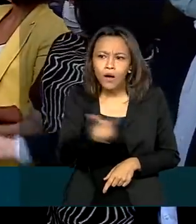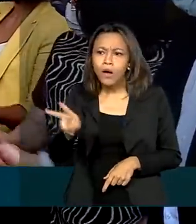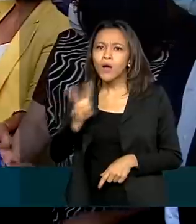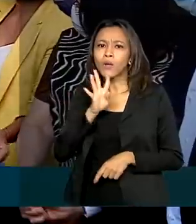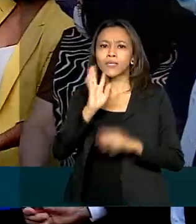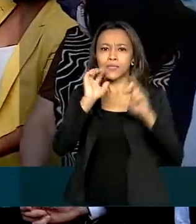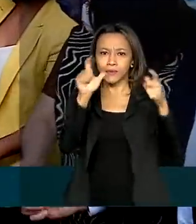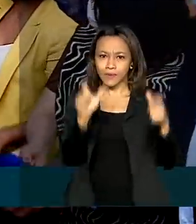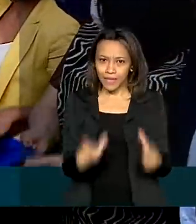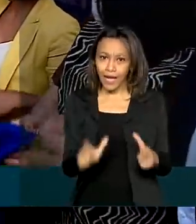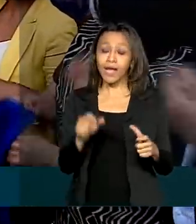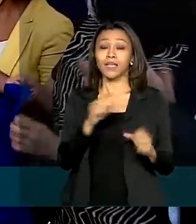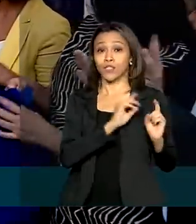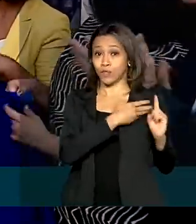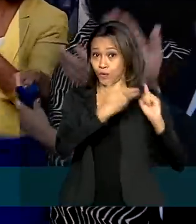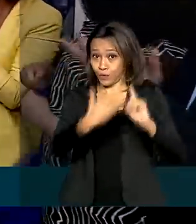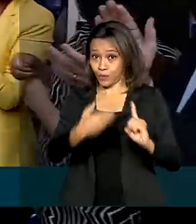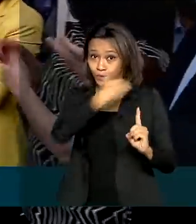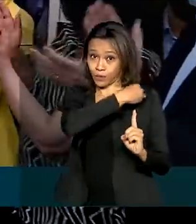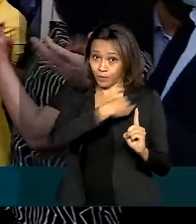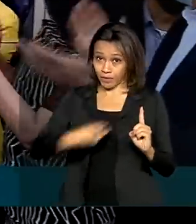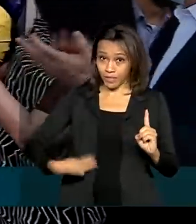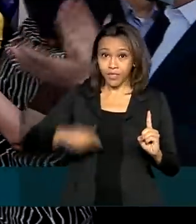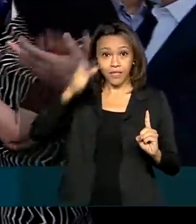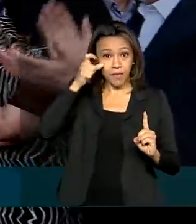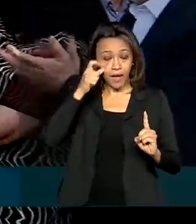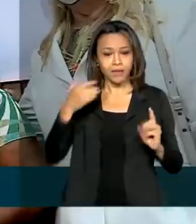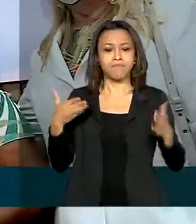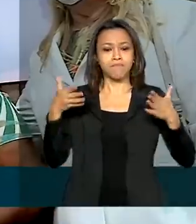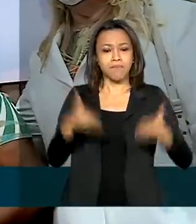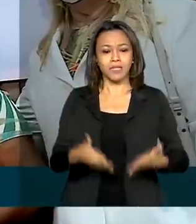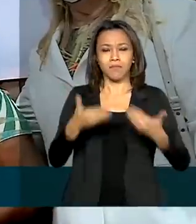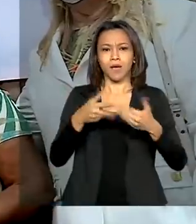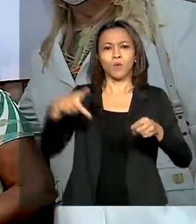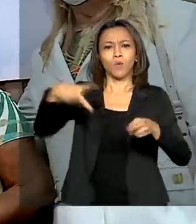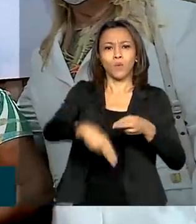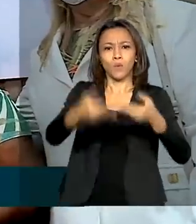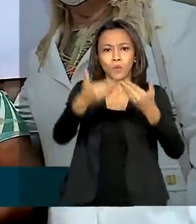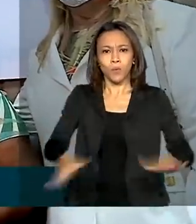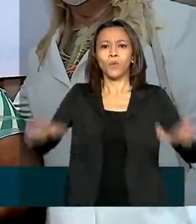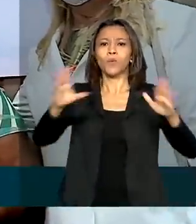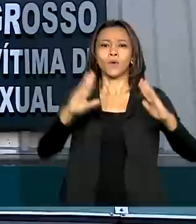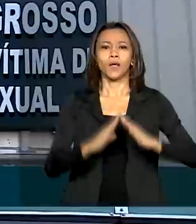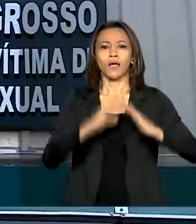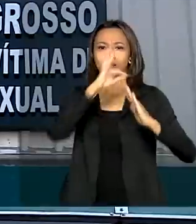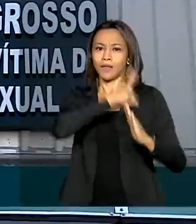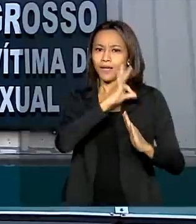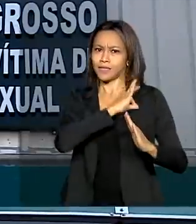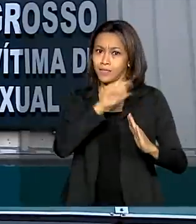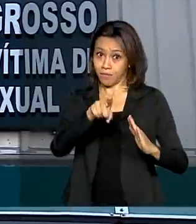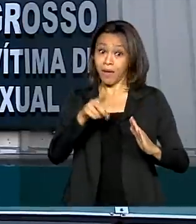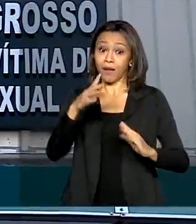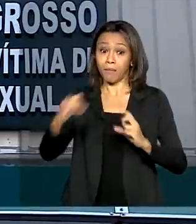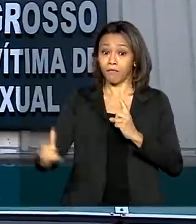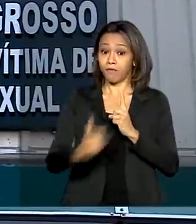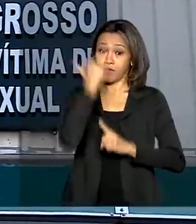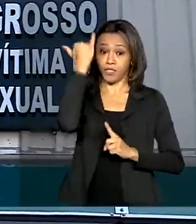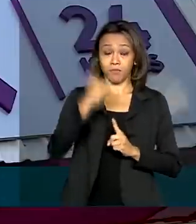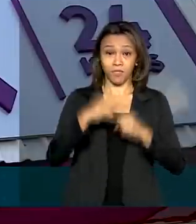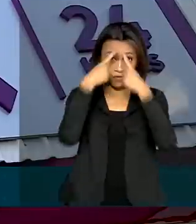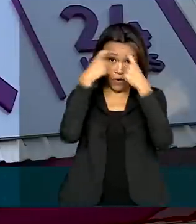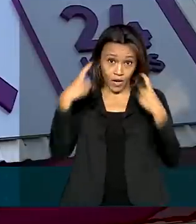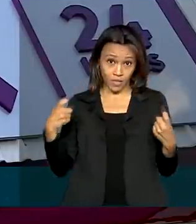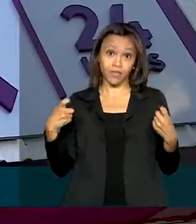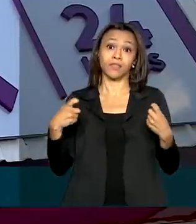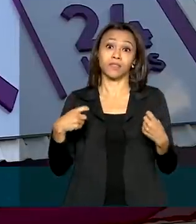Bolsonaro e a ministra Damaris participaram da inauguração de uma delegacia para vítimas de violência doméstica e sexual.